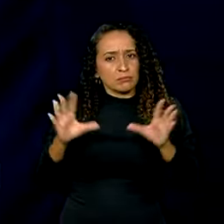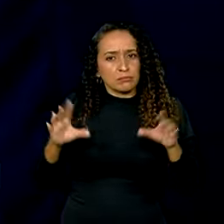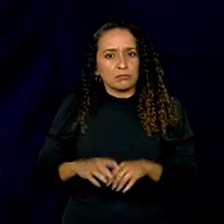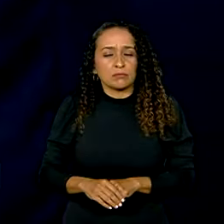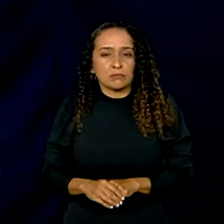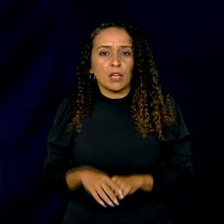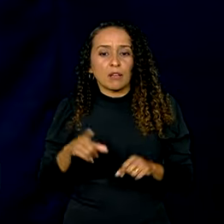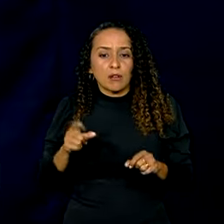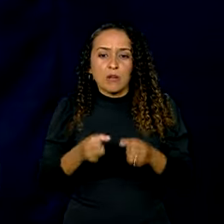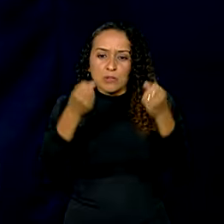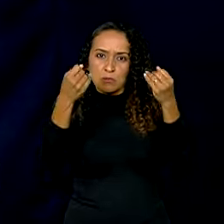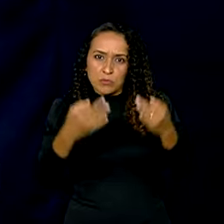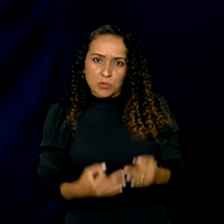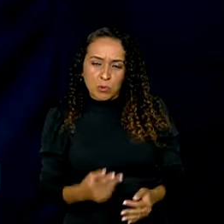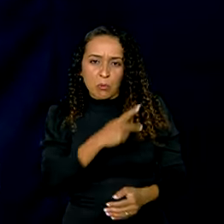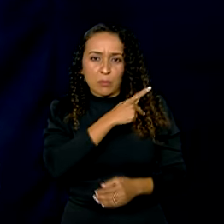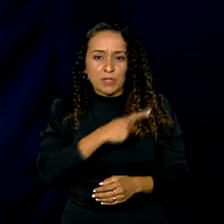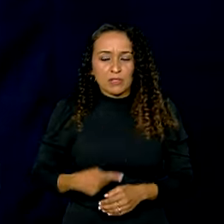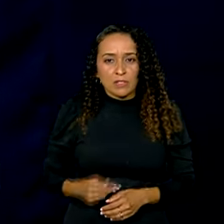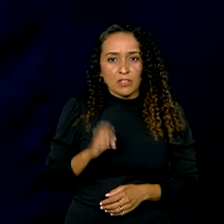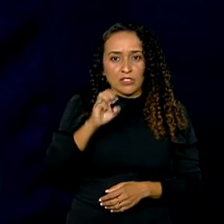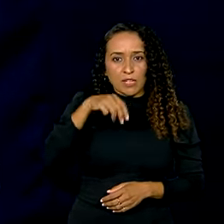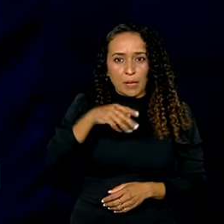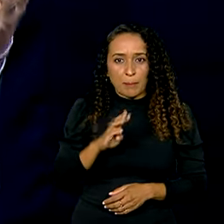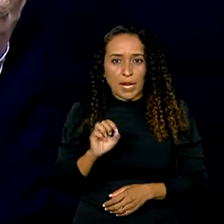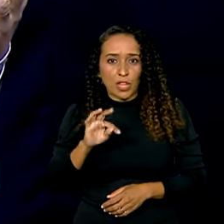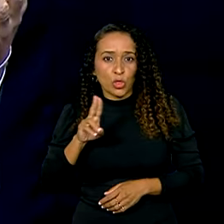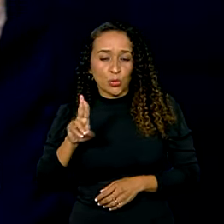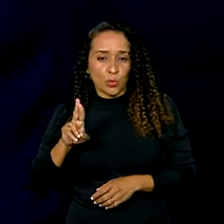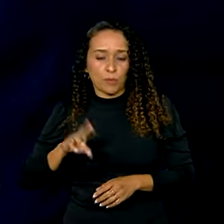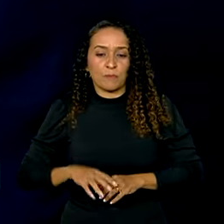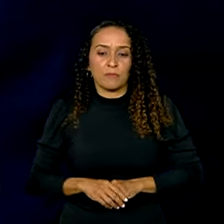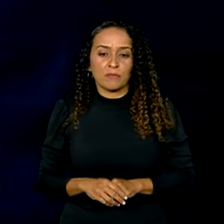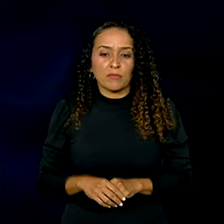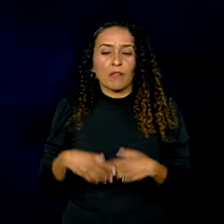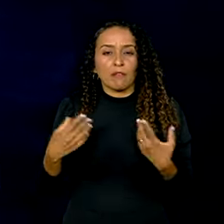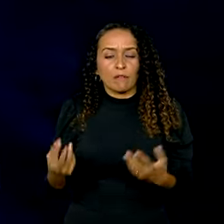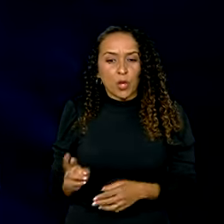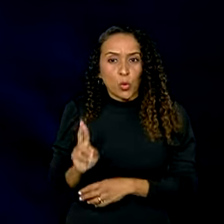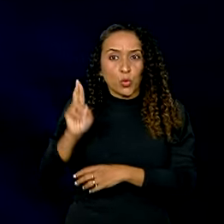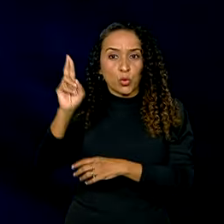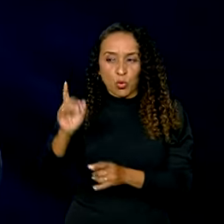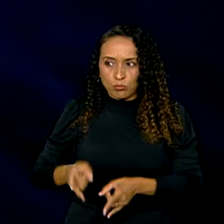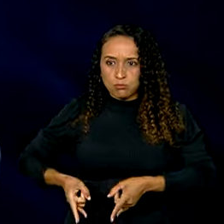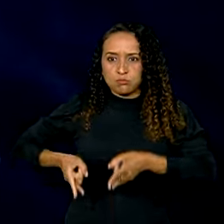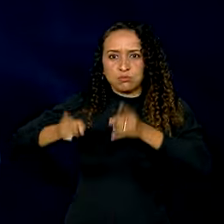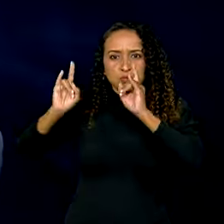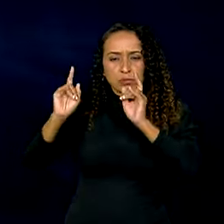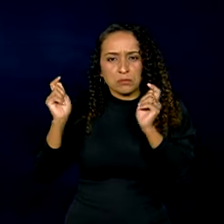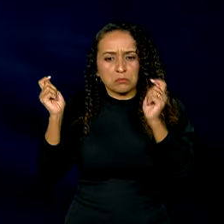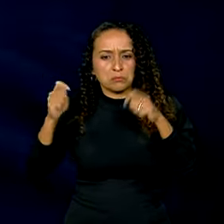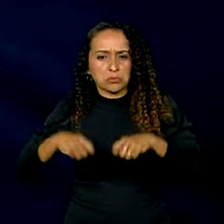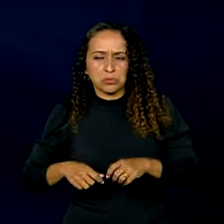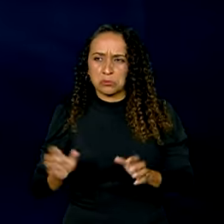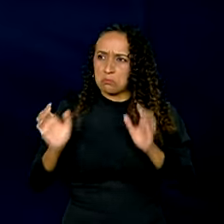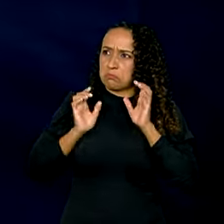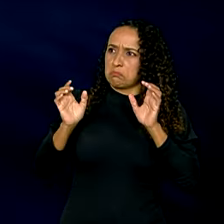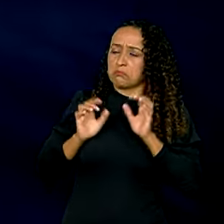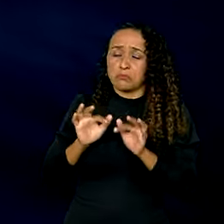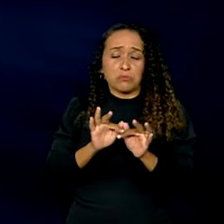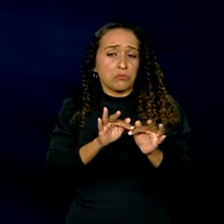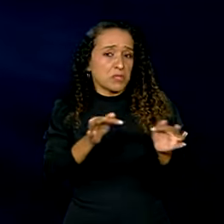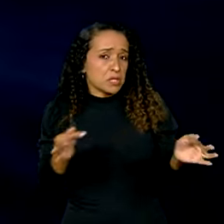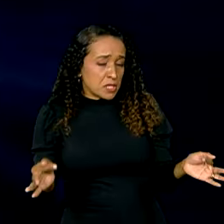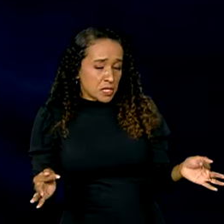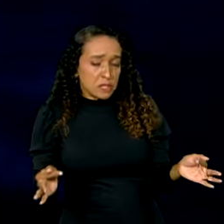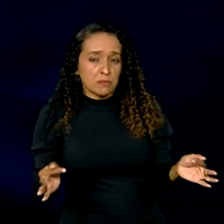como definiu o presidente da Embratur. Ela vai de um dono de hotel, que pode ser de luz, que pode ser mais simples,